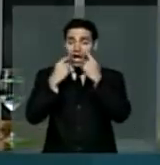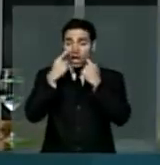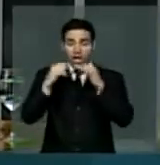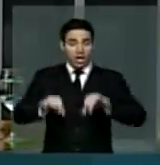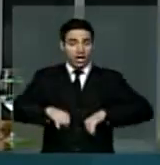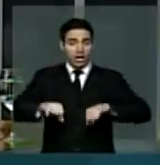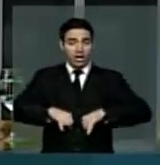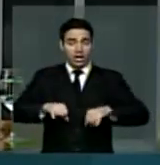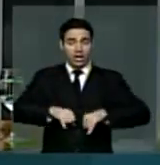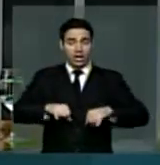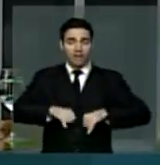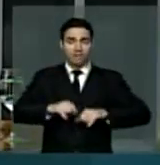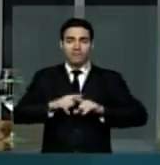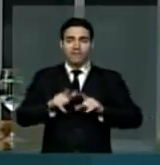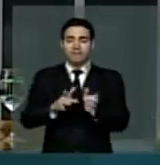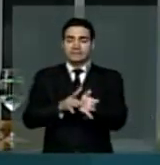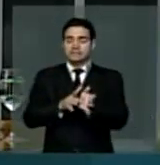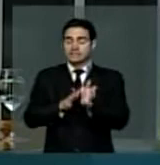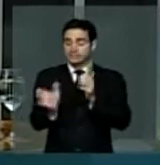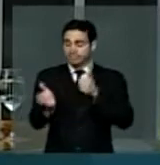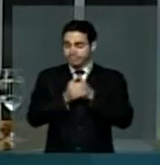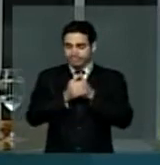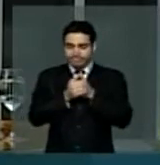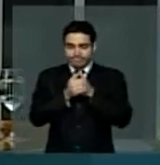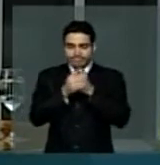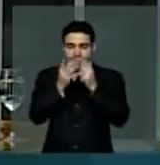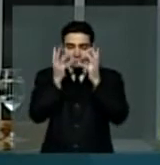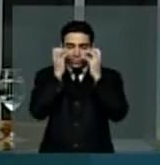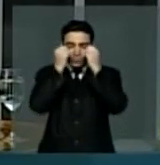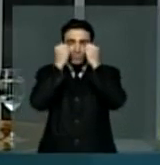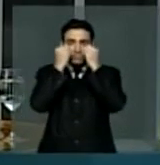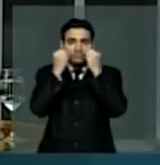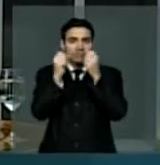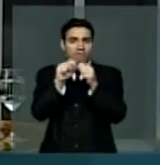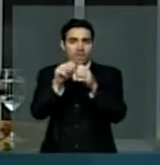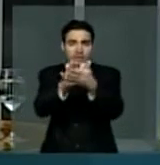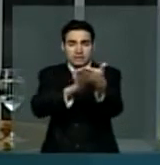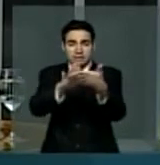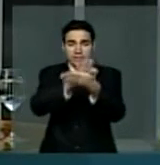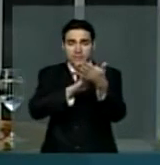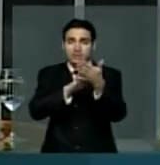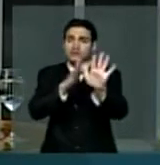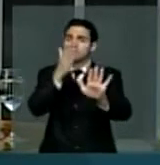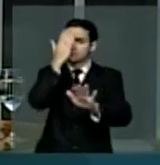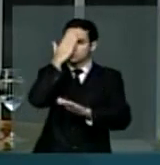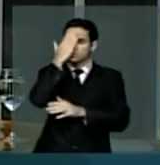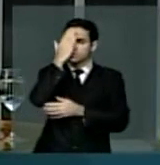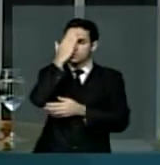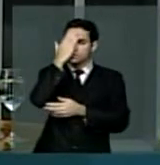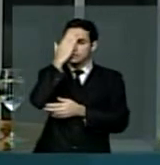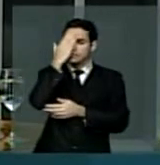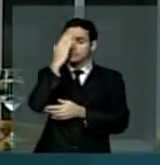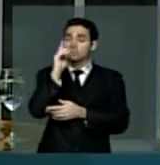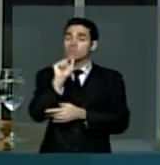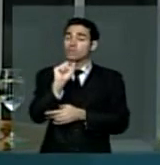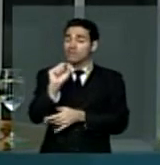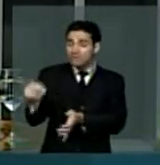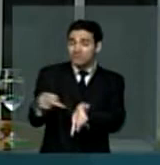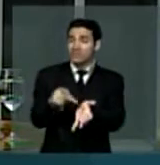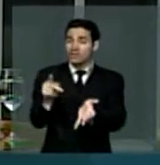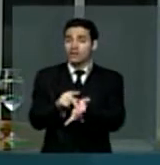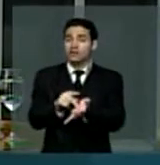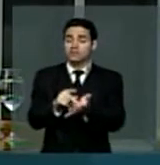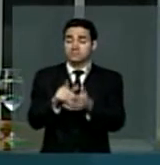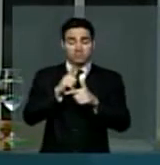luto para esconder. Sabe gente, eu sei que no fundo o problema é só